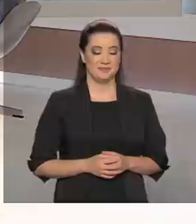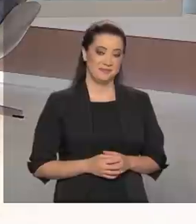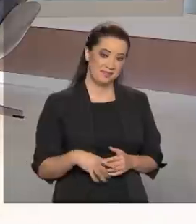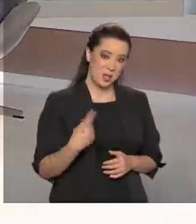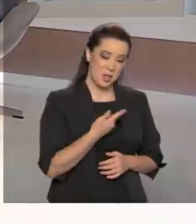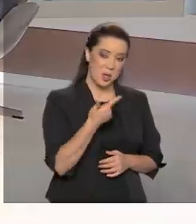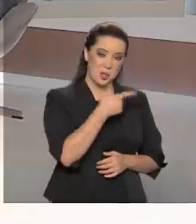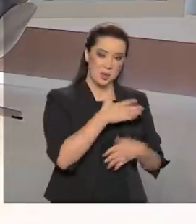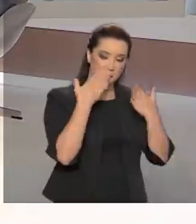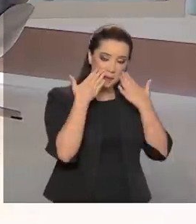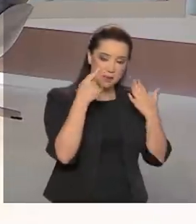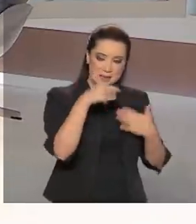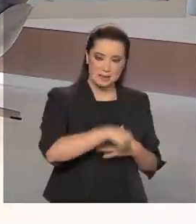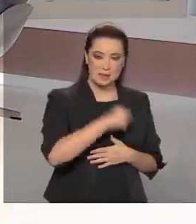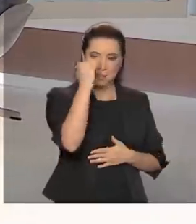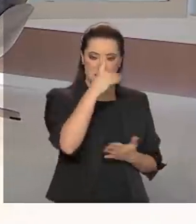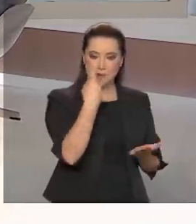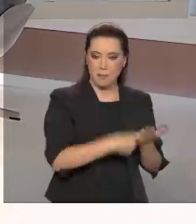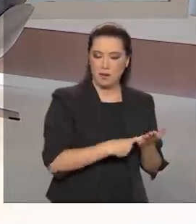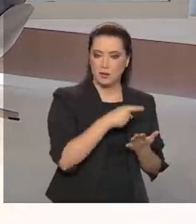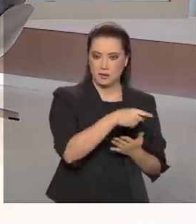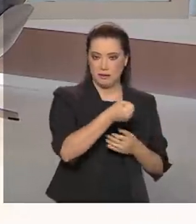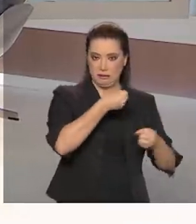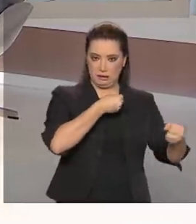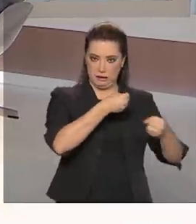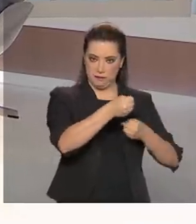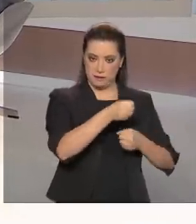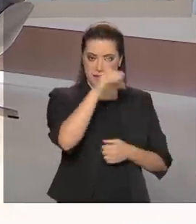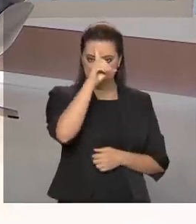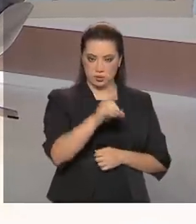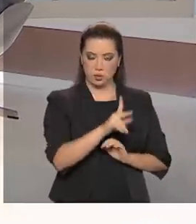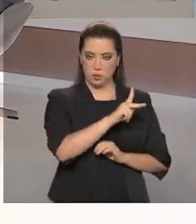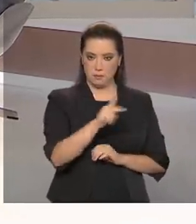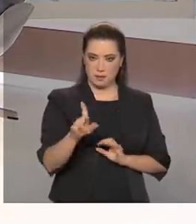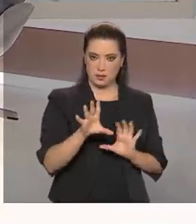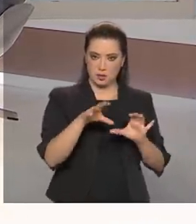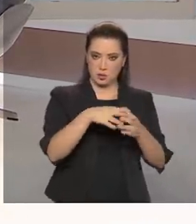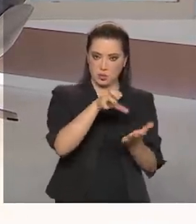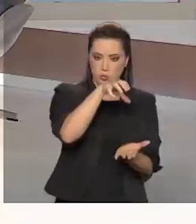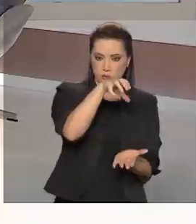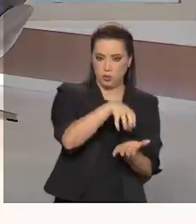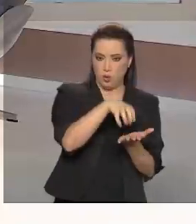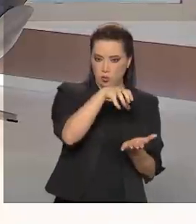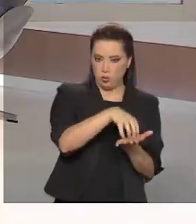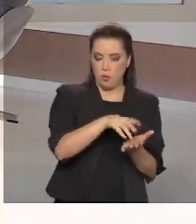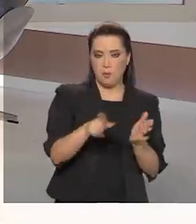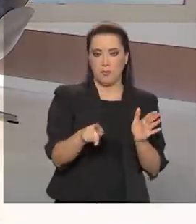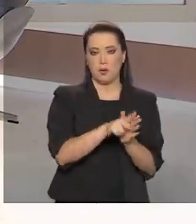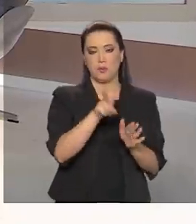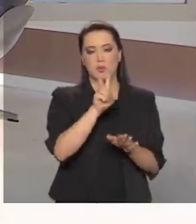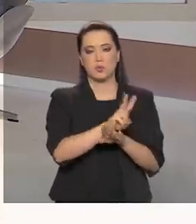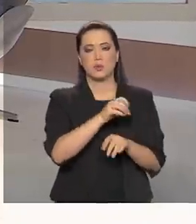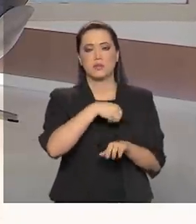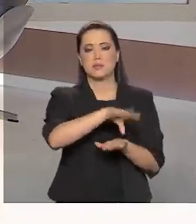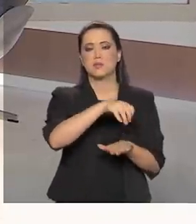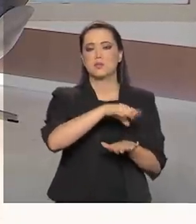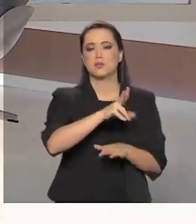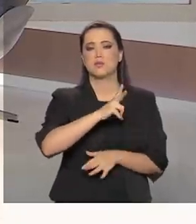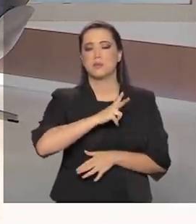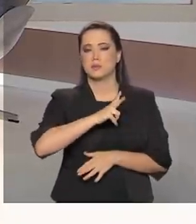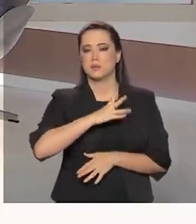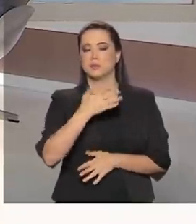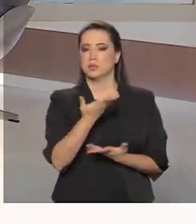Voltamos com o Brasil em Pauta, entrevistado do programa é o diretor-presidente da Autoridade Nacional de Proteção de Dados, Valdemar